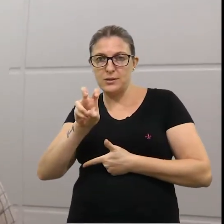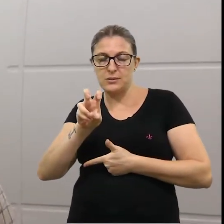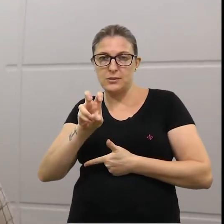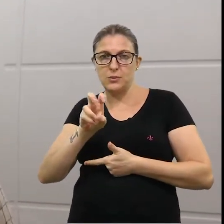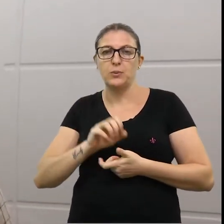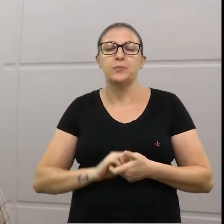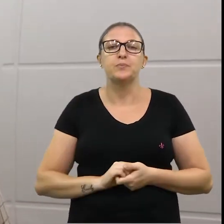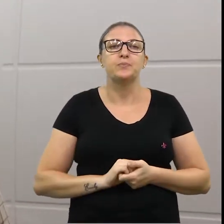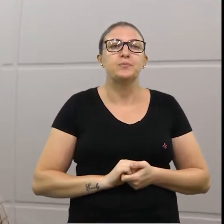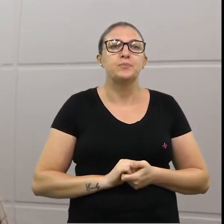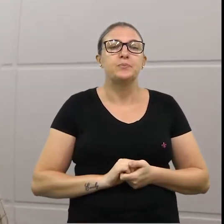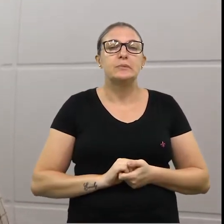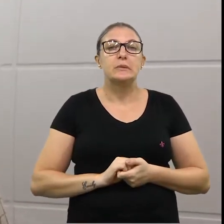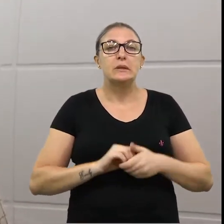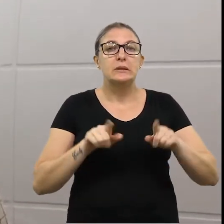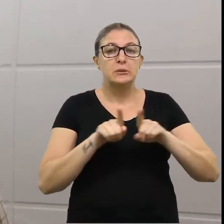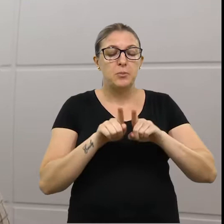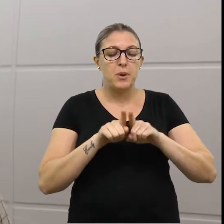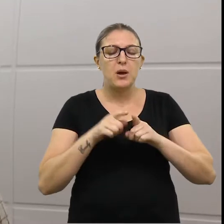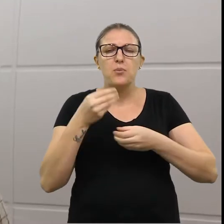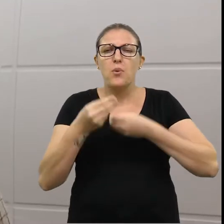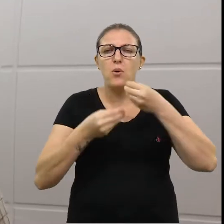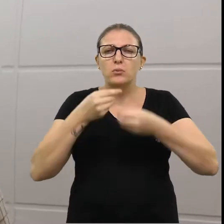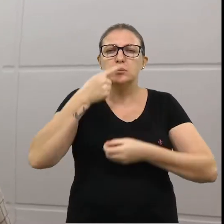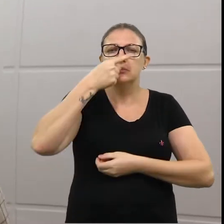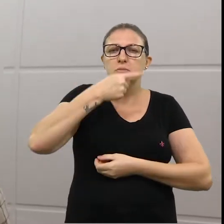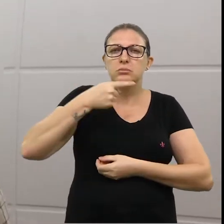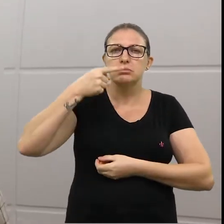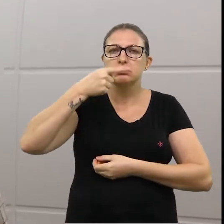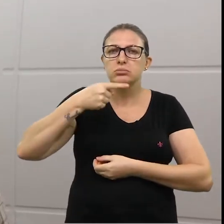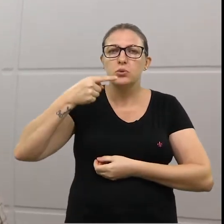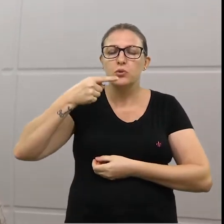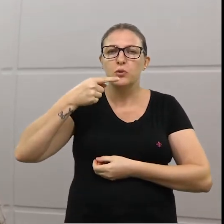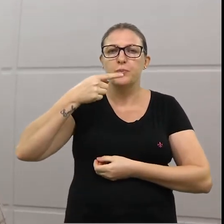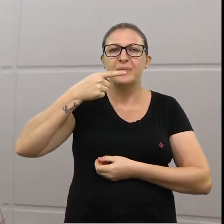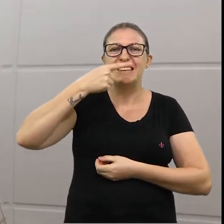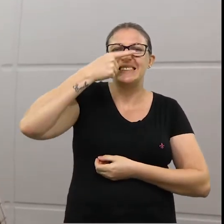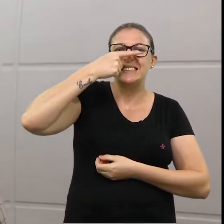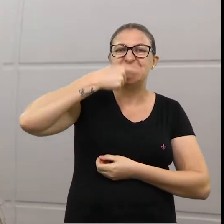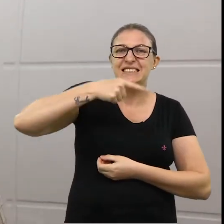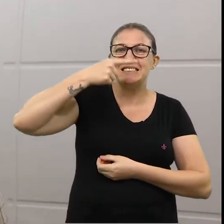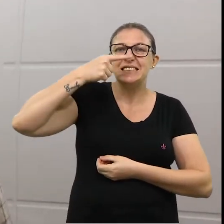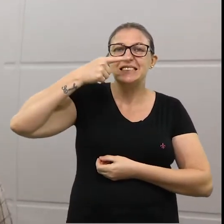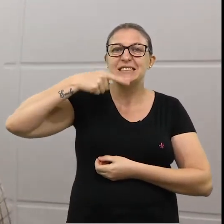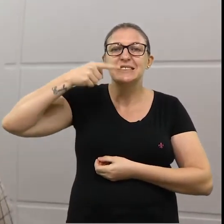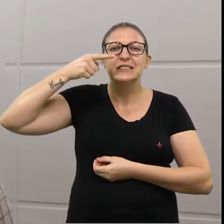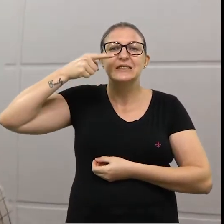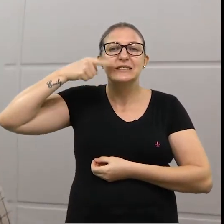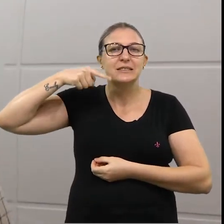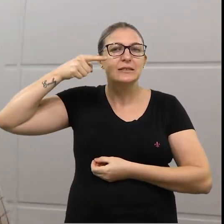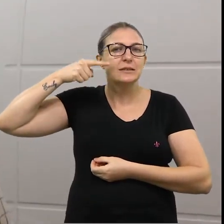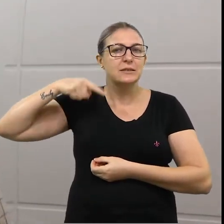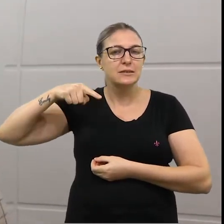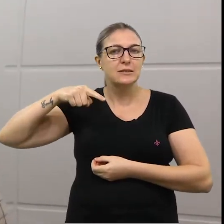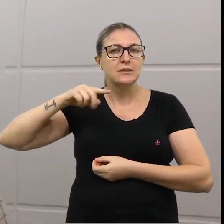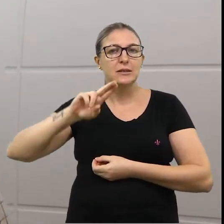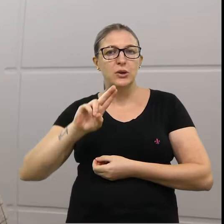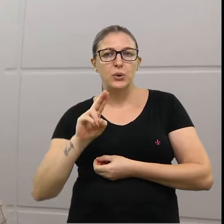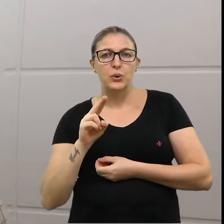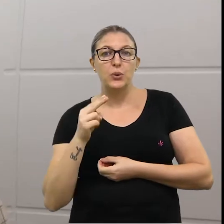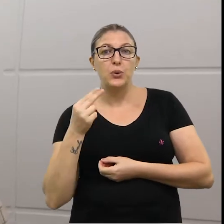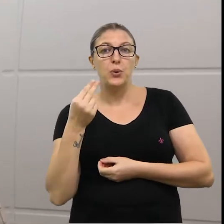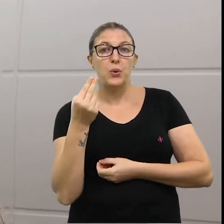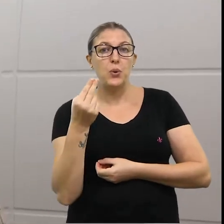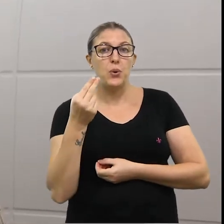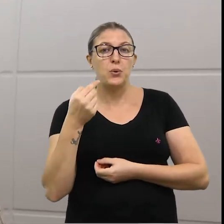45 graus com movimentos suaves na forma de vassourinha, ou seja, no sentido da